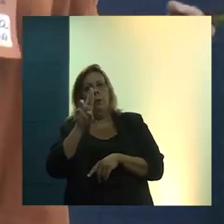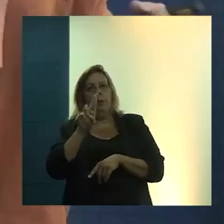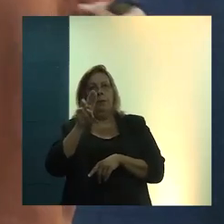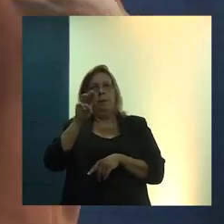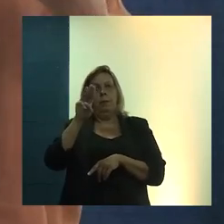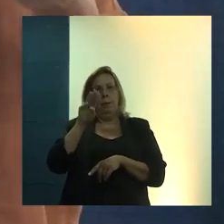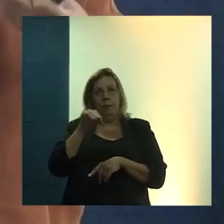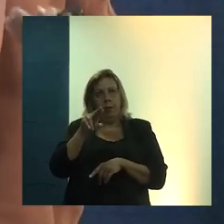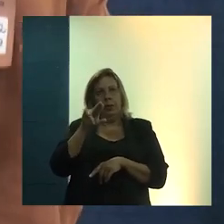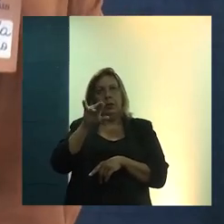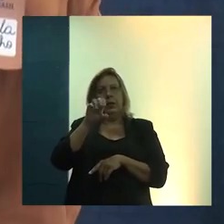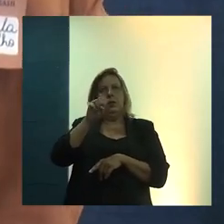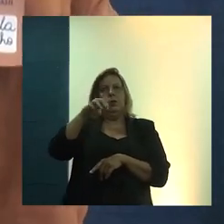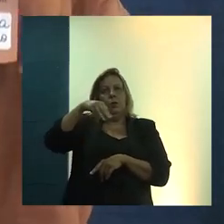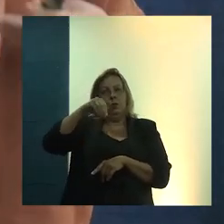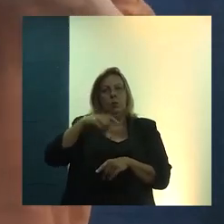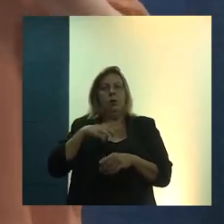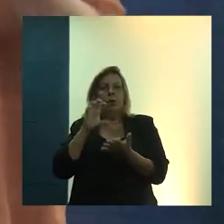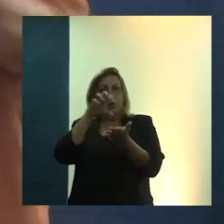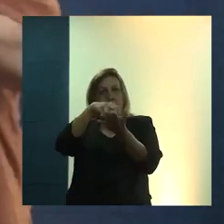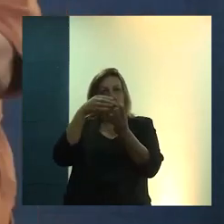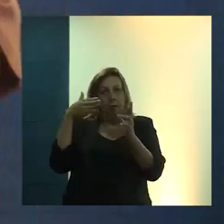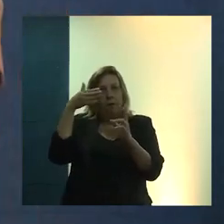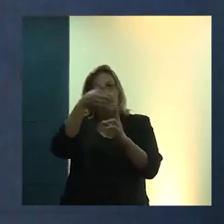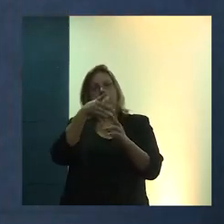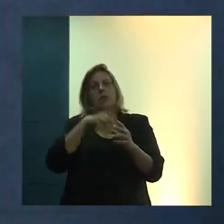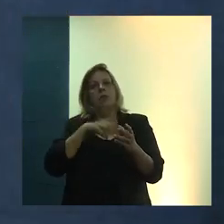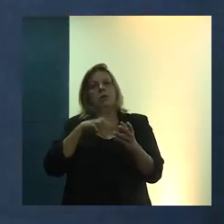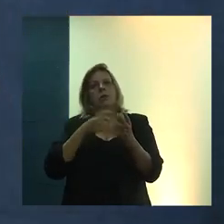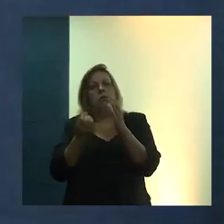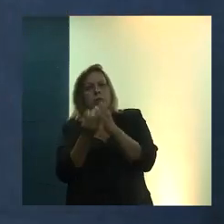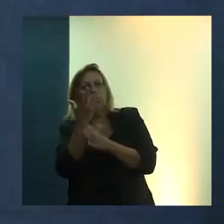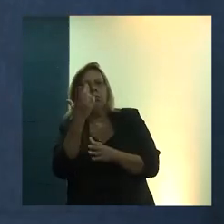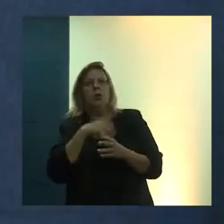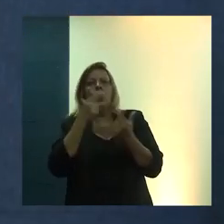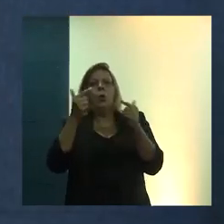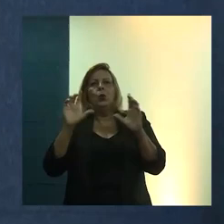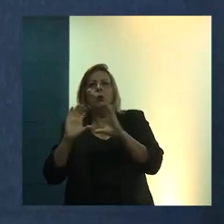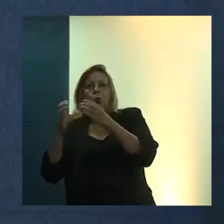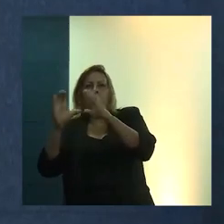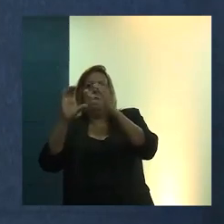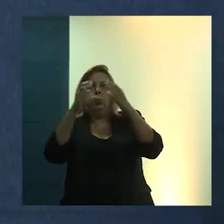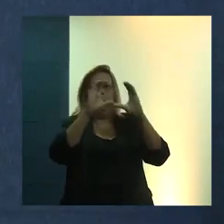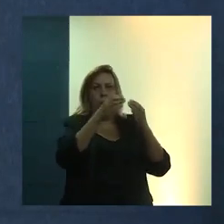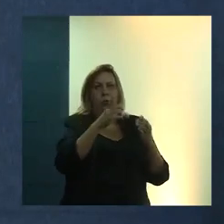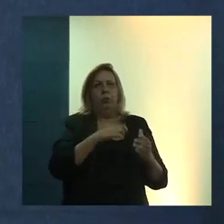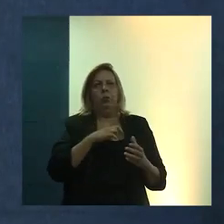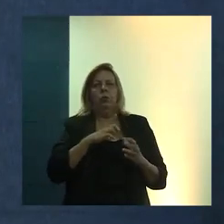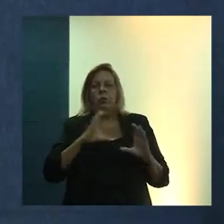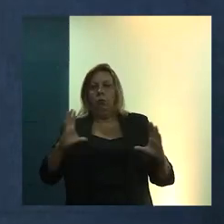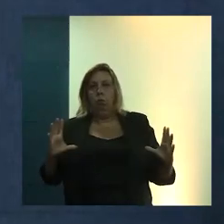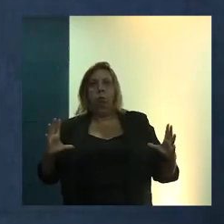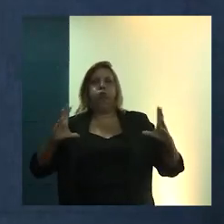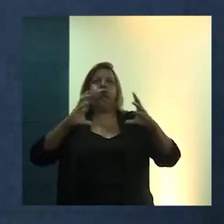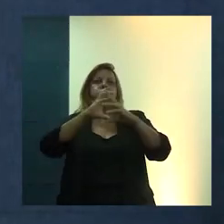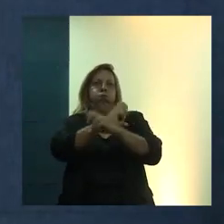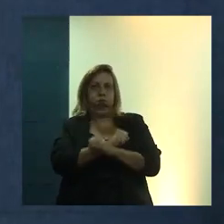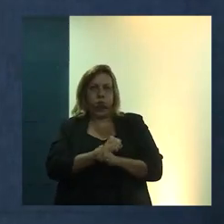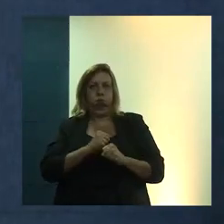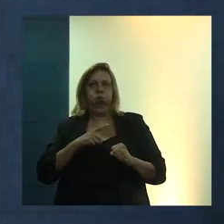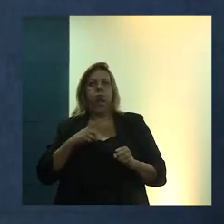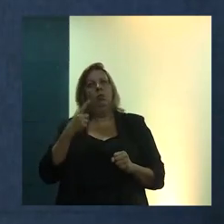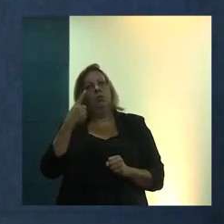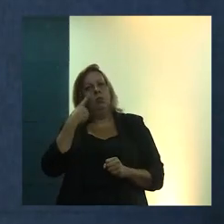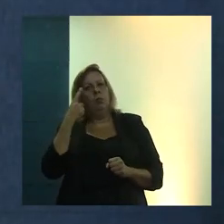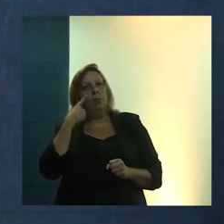rede ATIS, um acervo de referências com essas nucleações e com outros grupos, que eu acho que vem se somar à ideia aqui